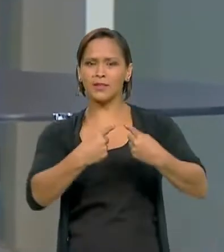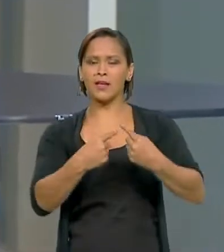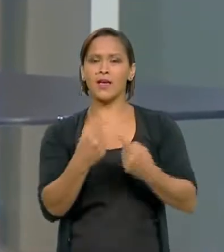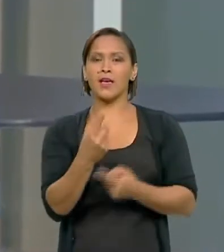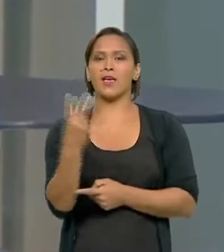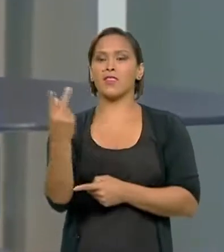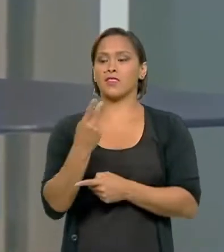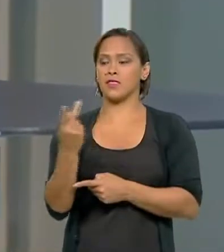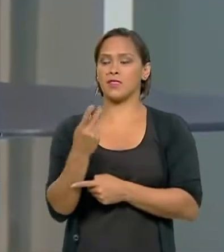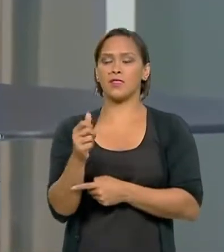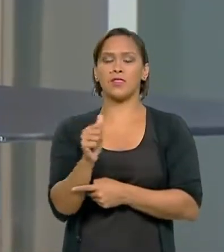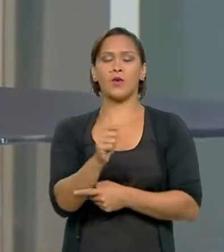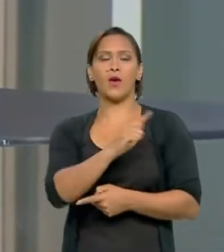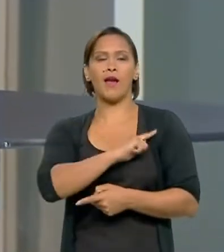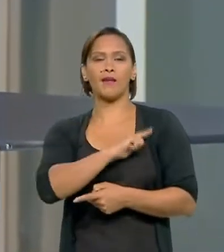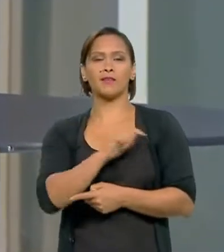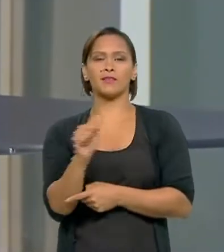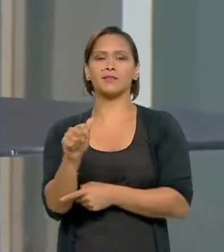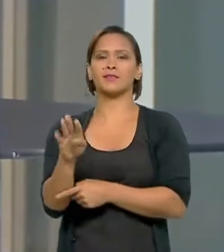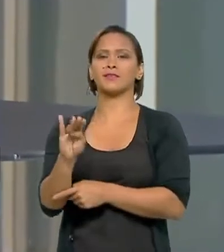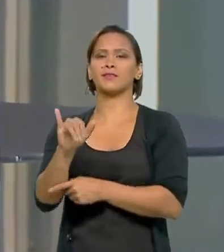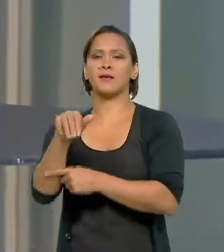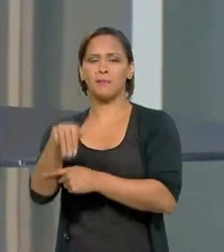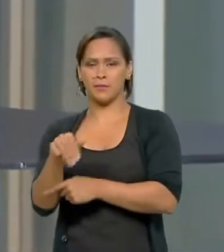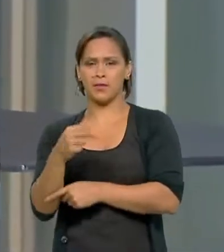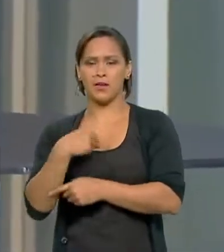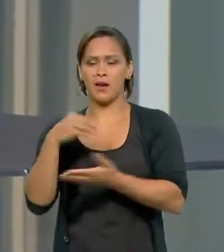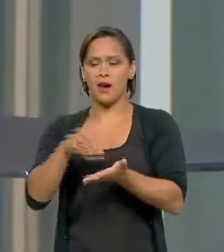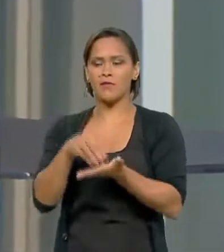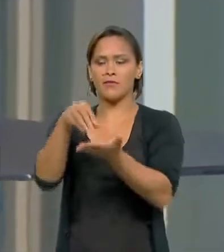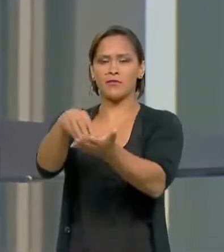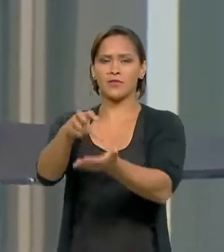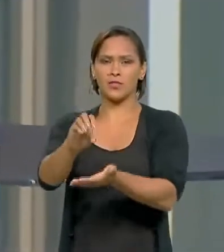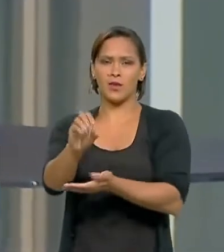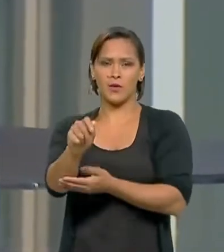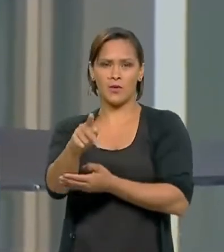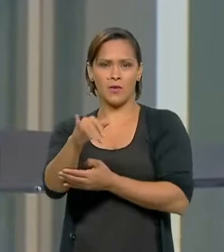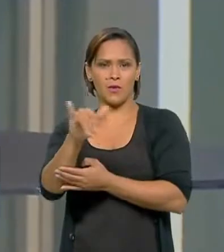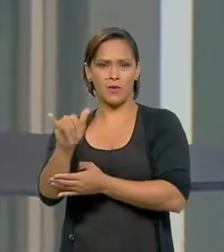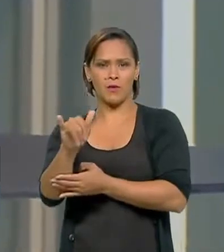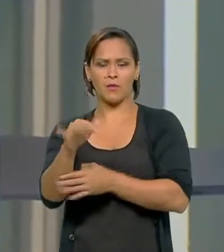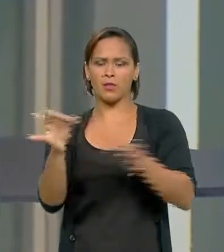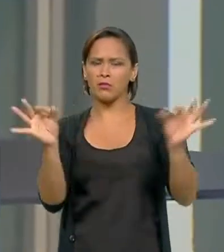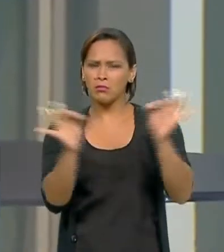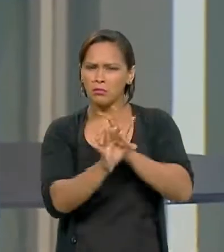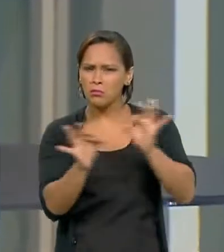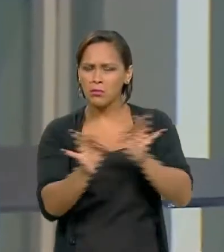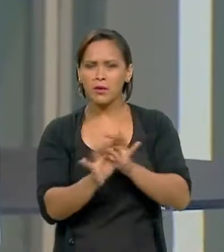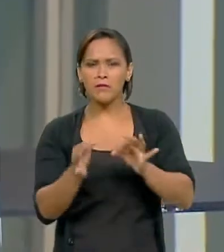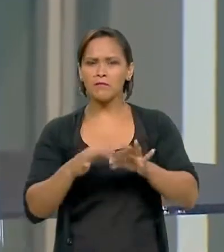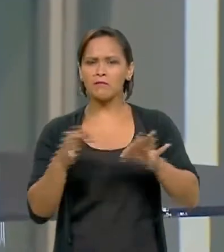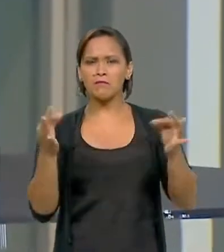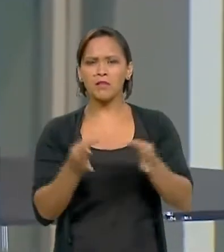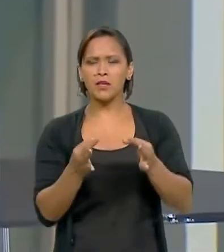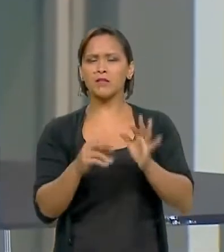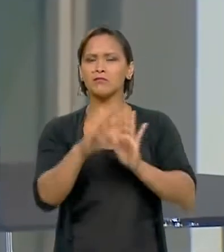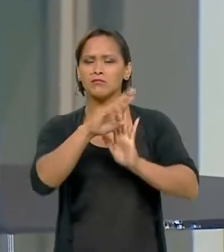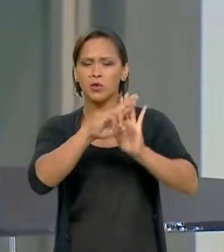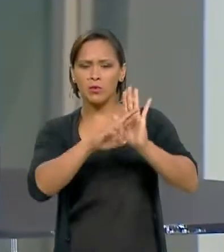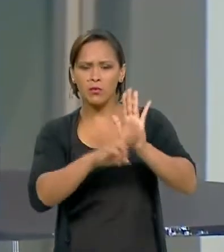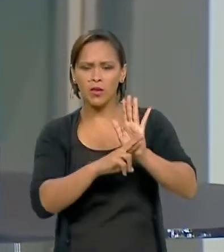agentes da ABIN fossem ao COP25. Tudo perfeito, nada a